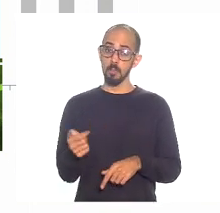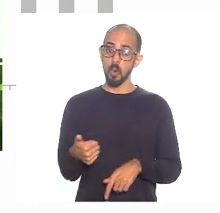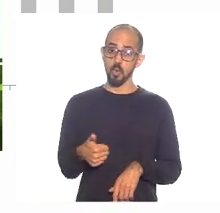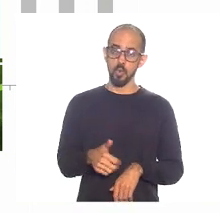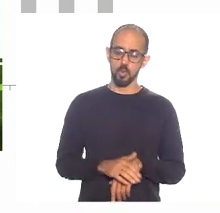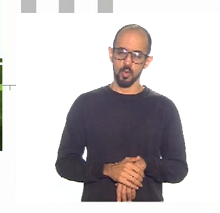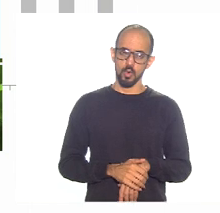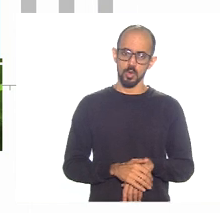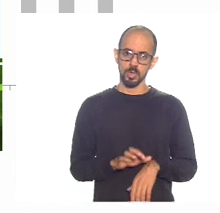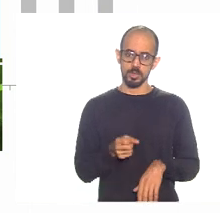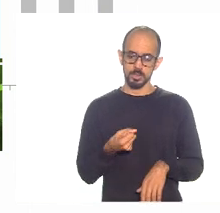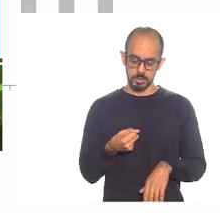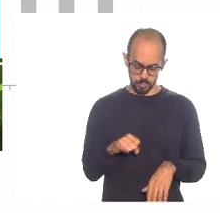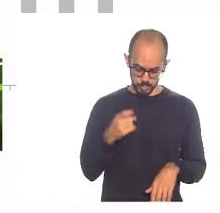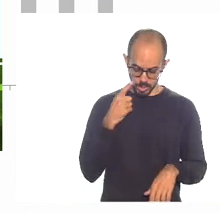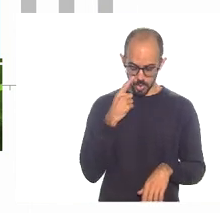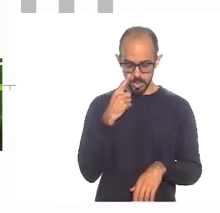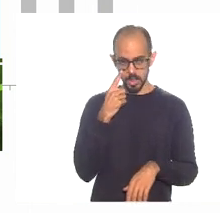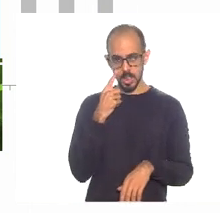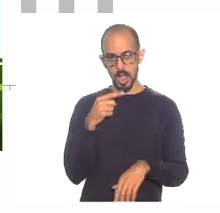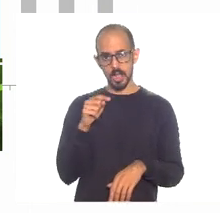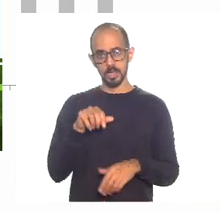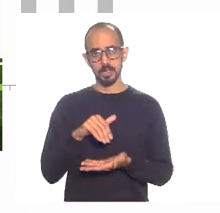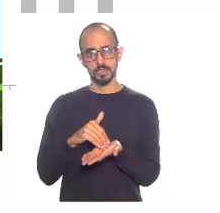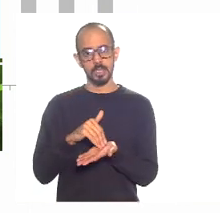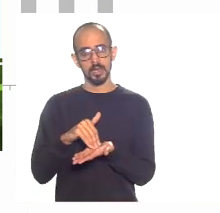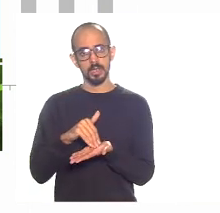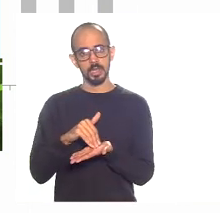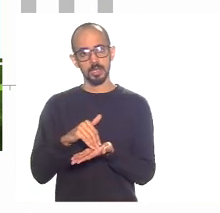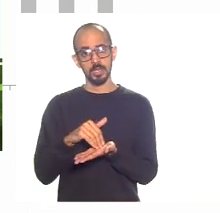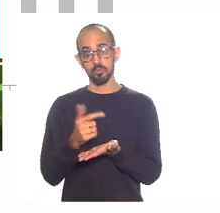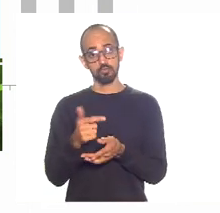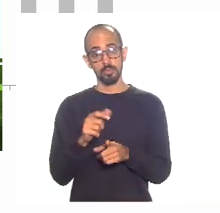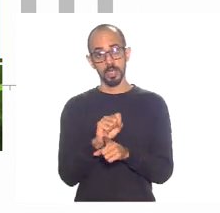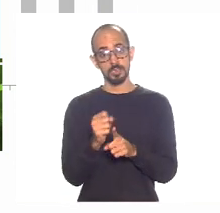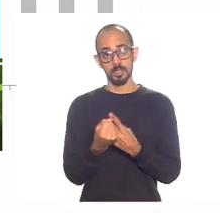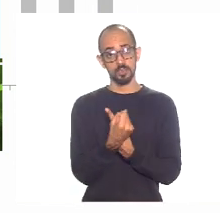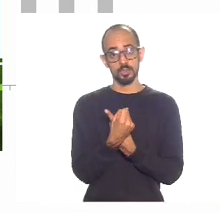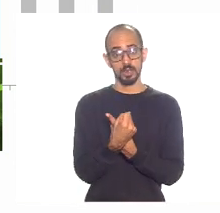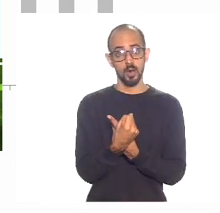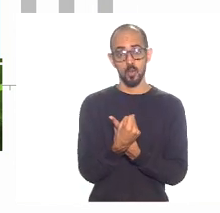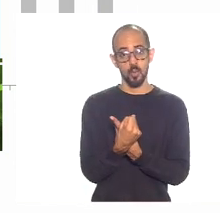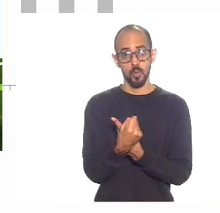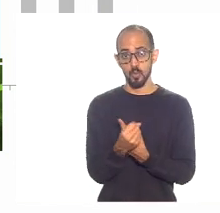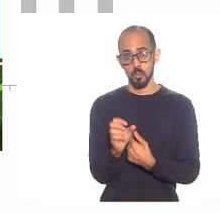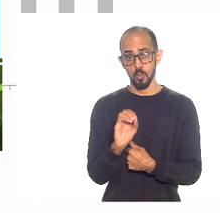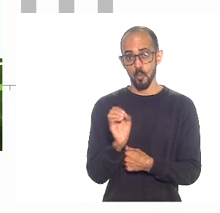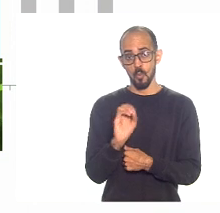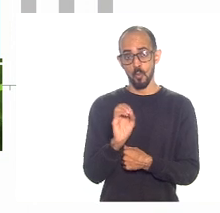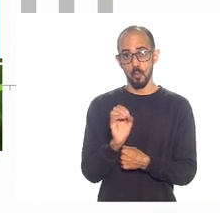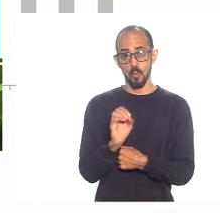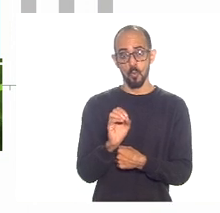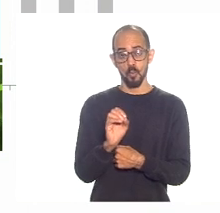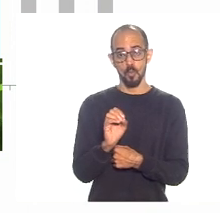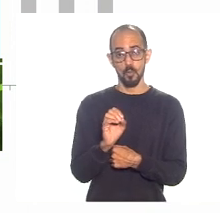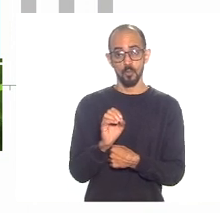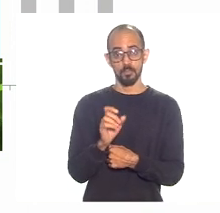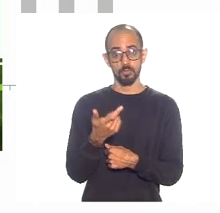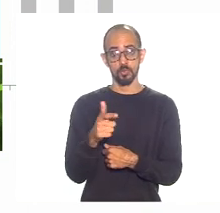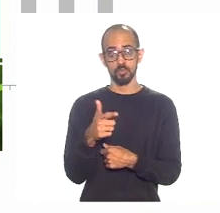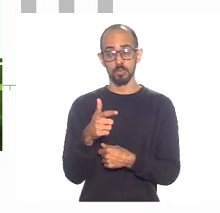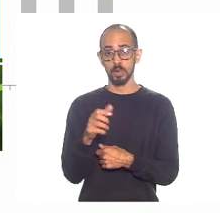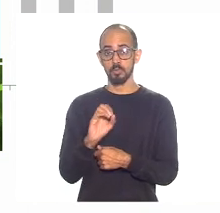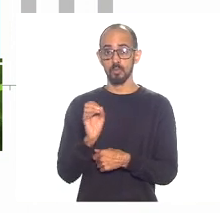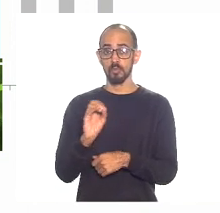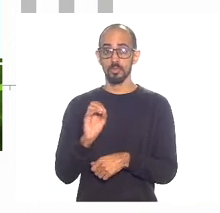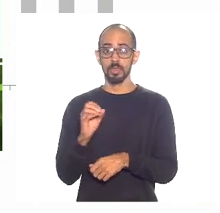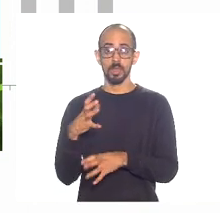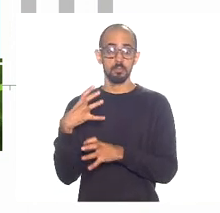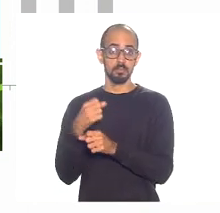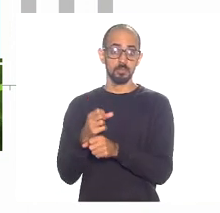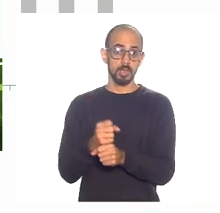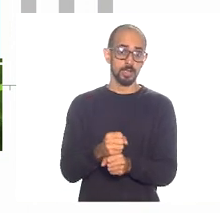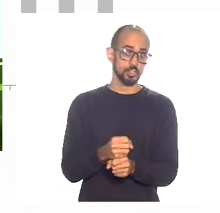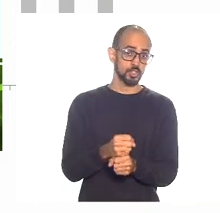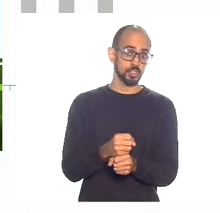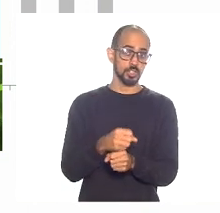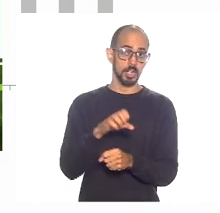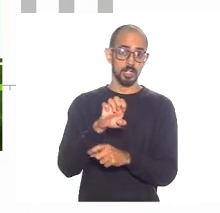Planejamento